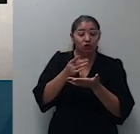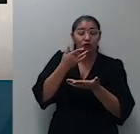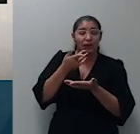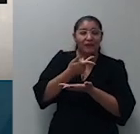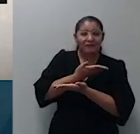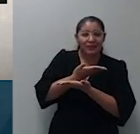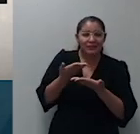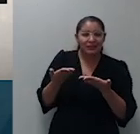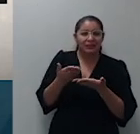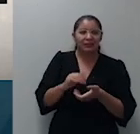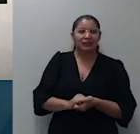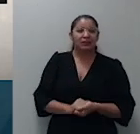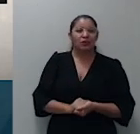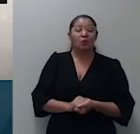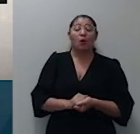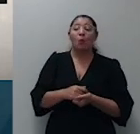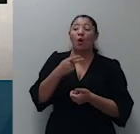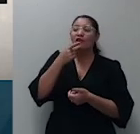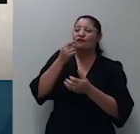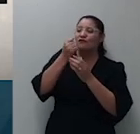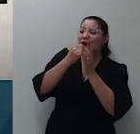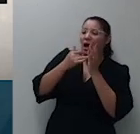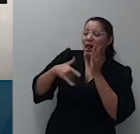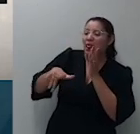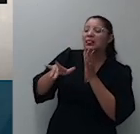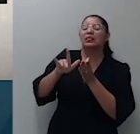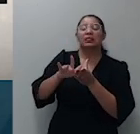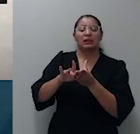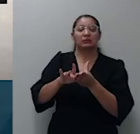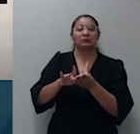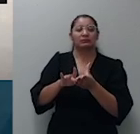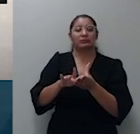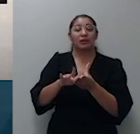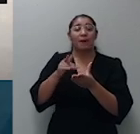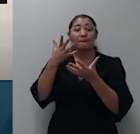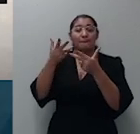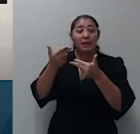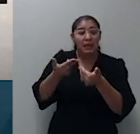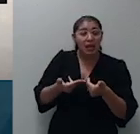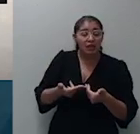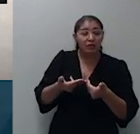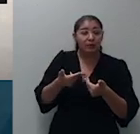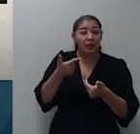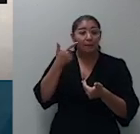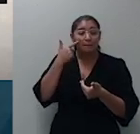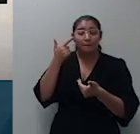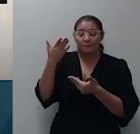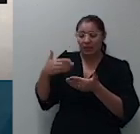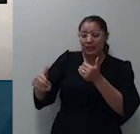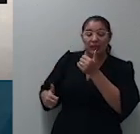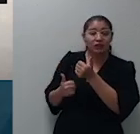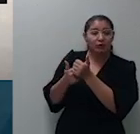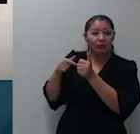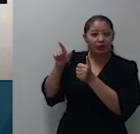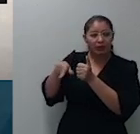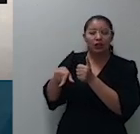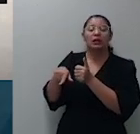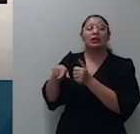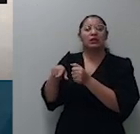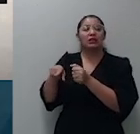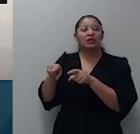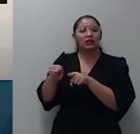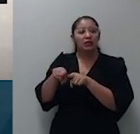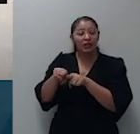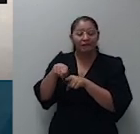declarada não edificando pela ex Sursan e hoje CEDAI que